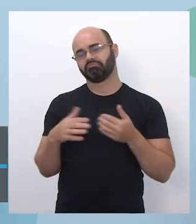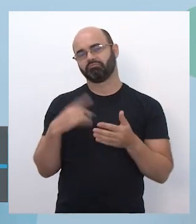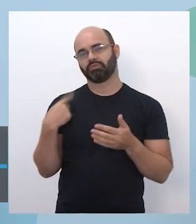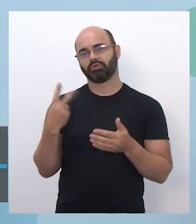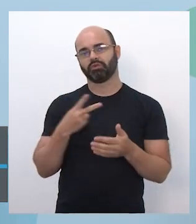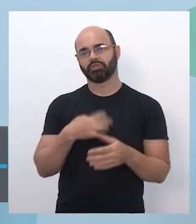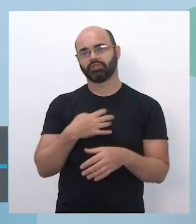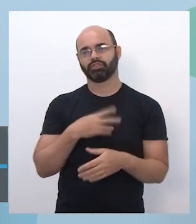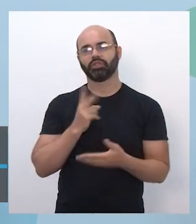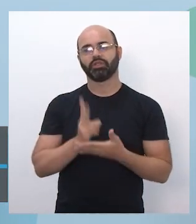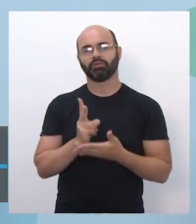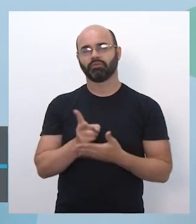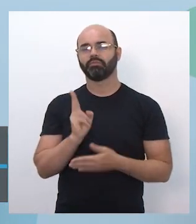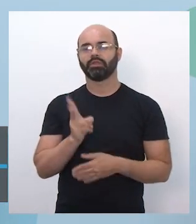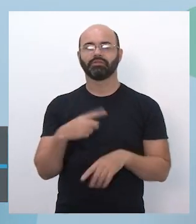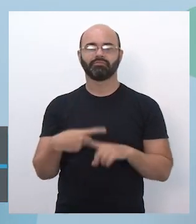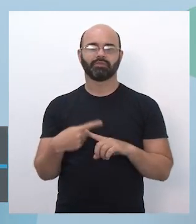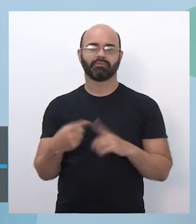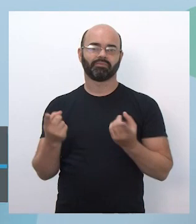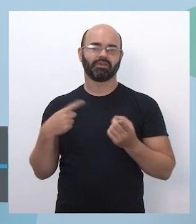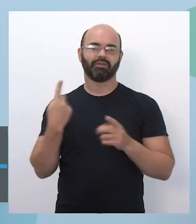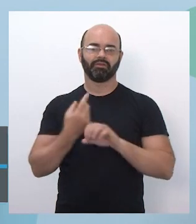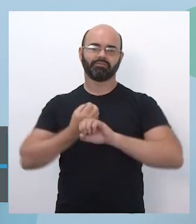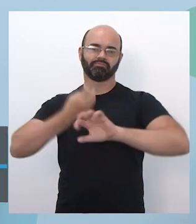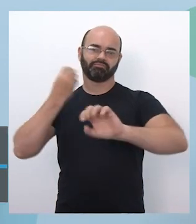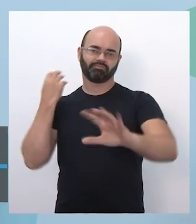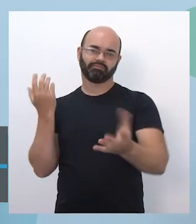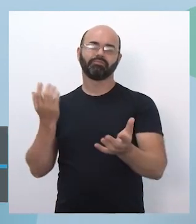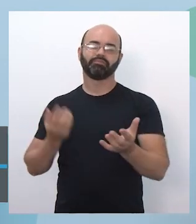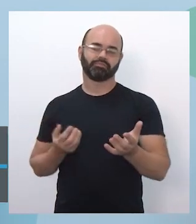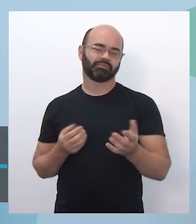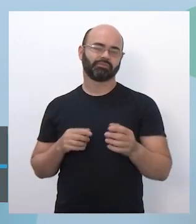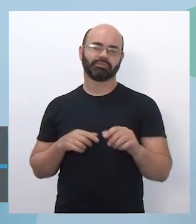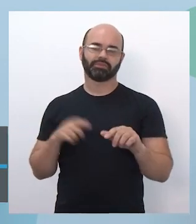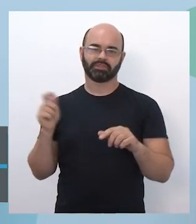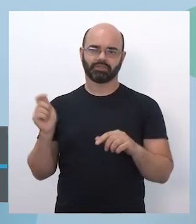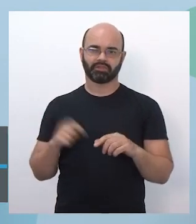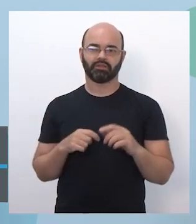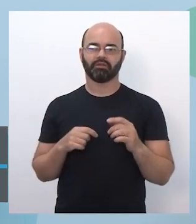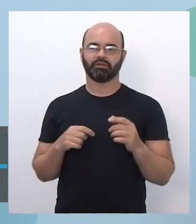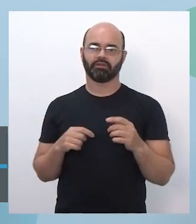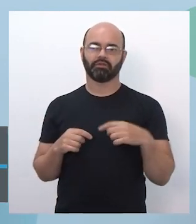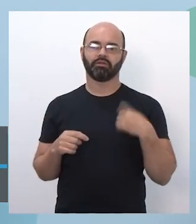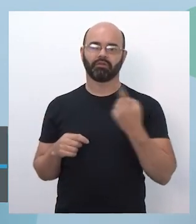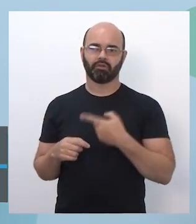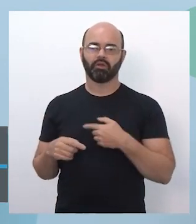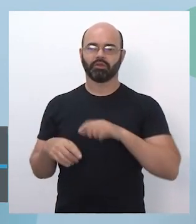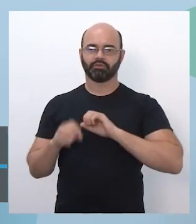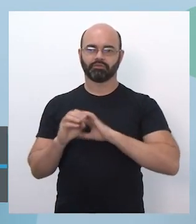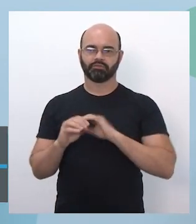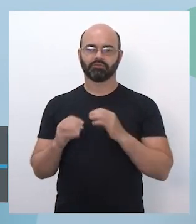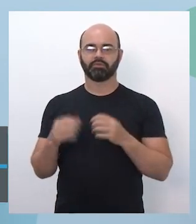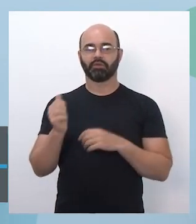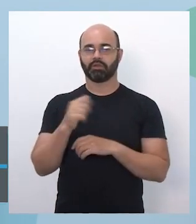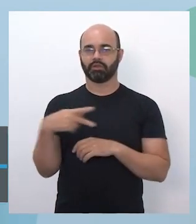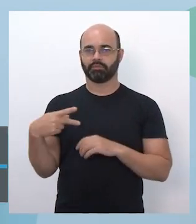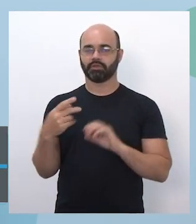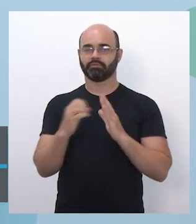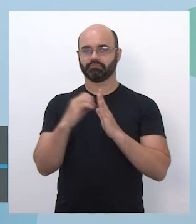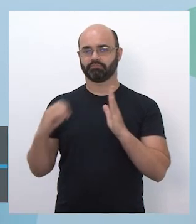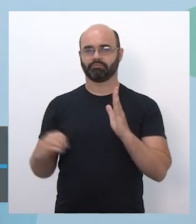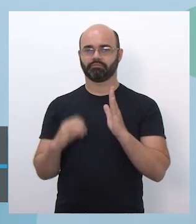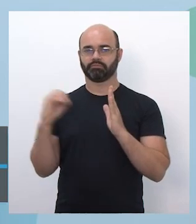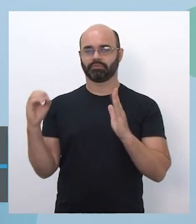seguir com o programa por enquanto e com as orientações remotas pelo aplicativo do Centro de Mídias mesmo.